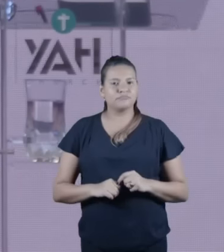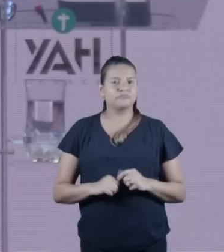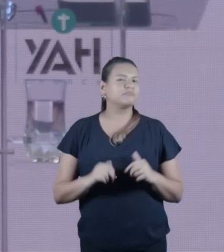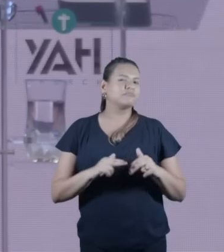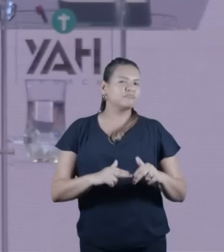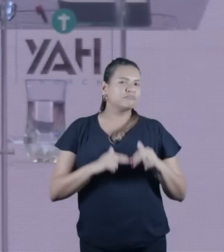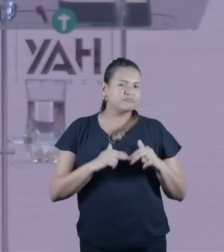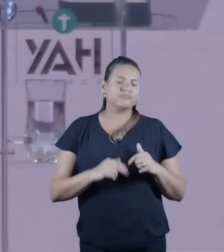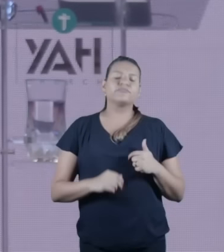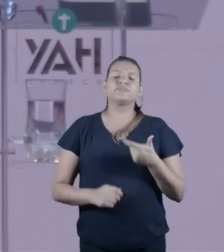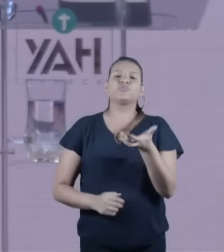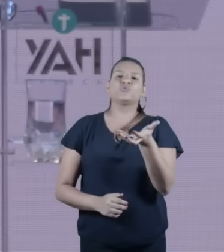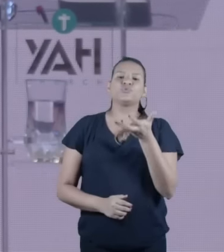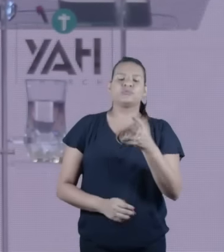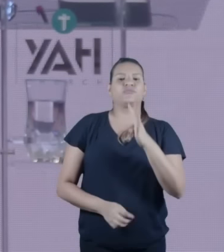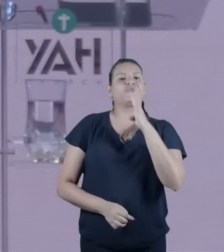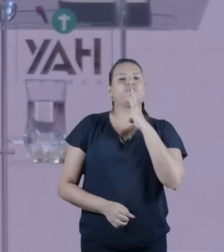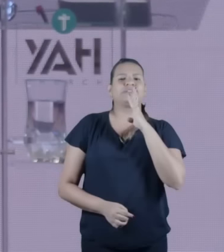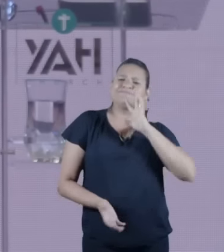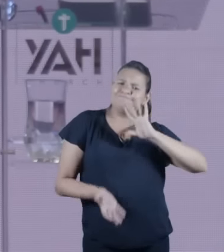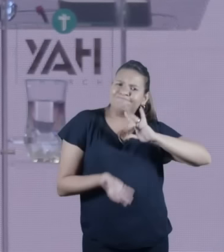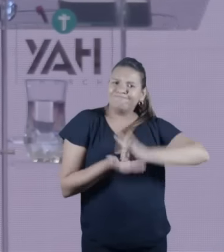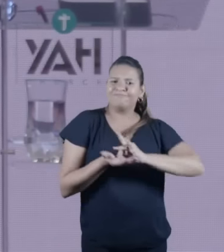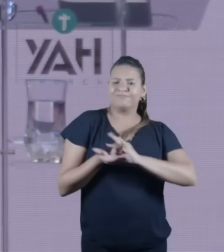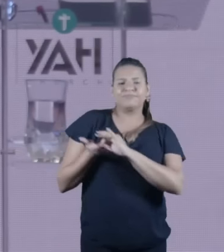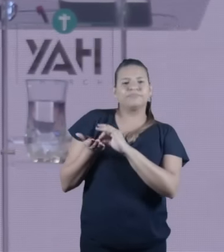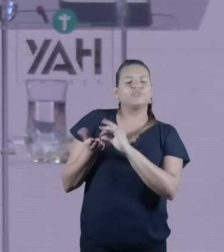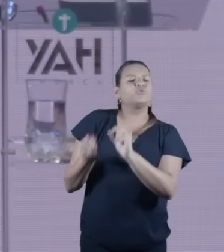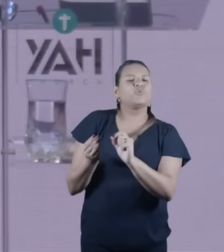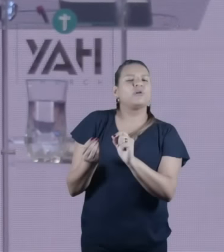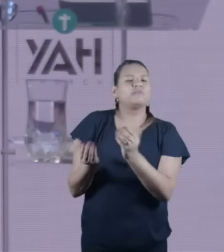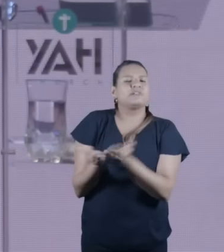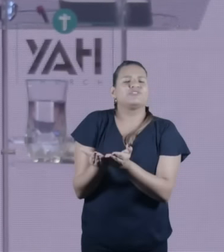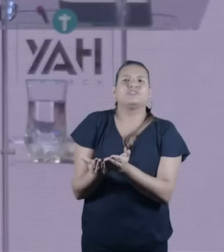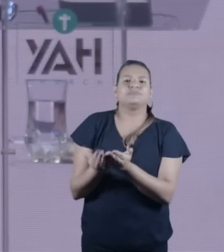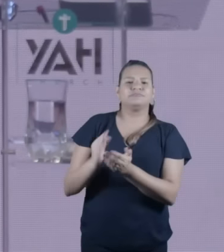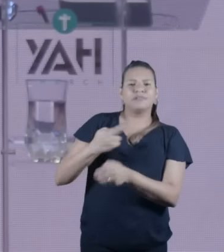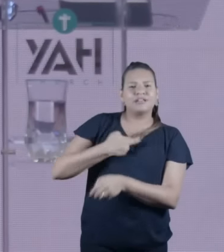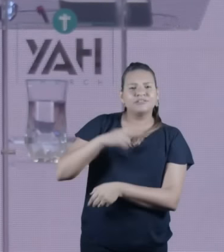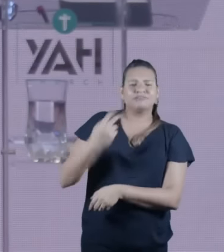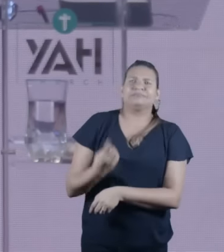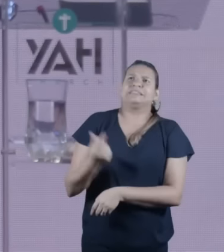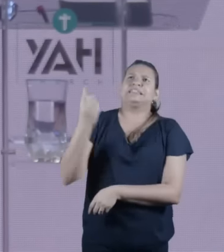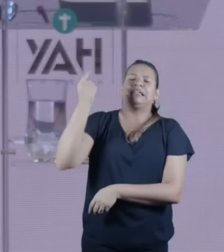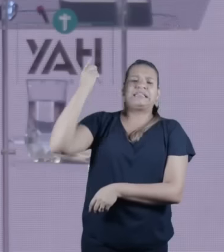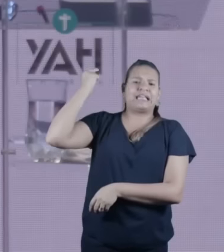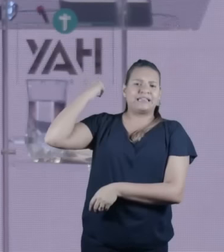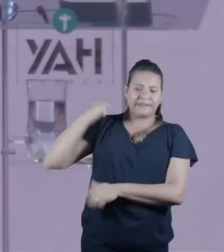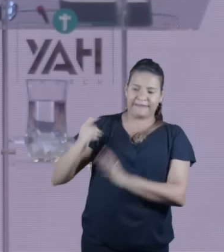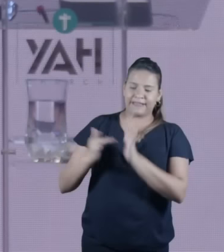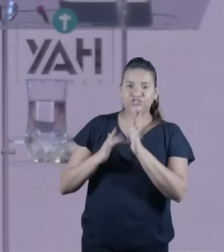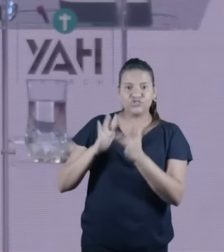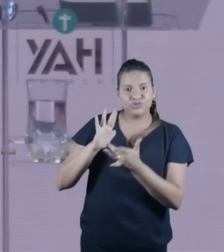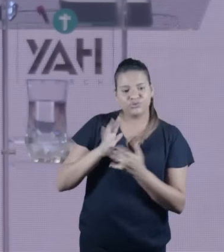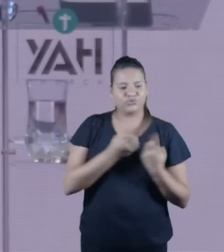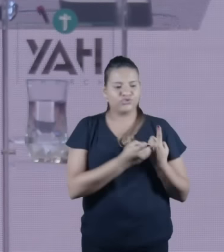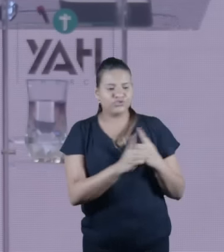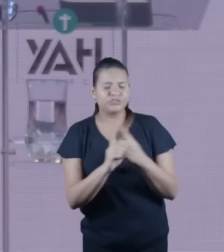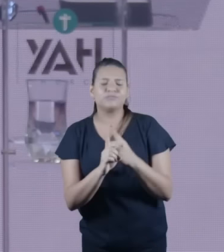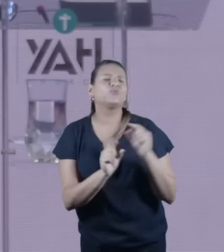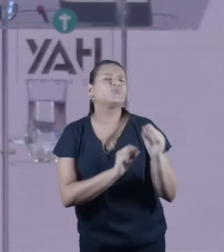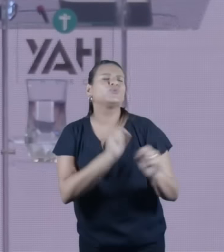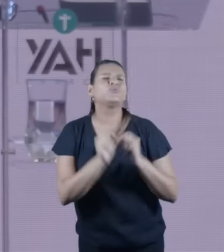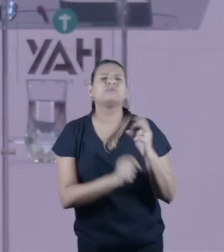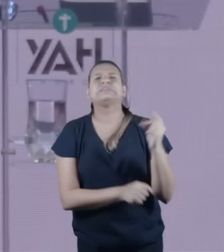conhecer o cristianismo a fundo e entender o que os apóstolos fizeram com Jesus há dois mil anos atrás tentem achar um amigo judeu para convidar vocês para